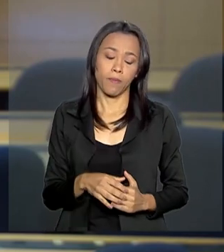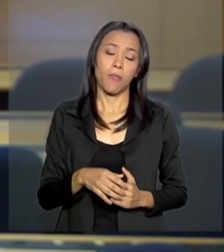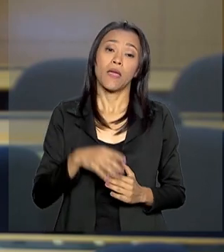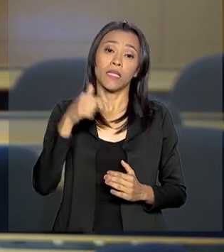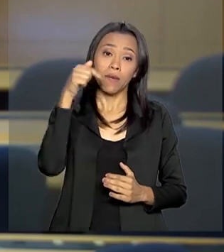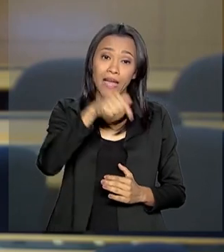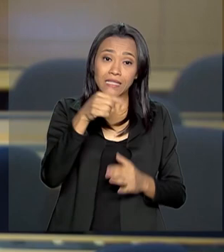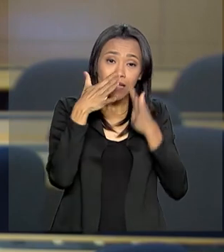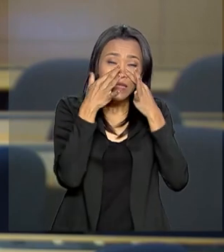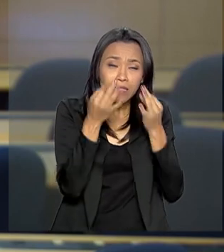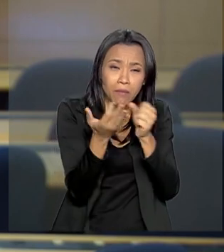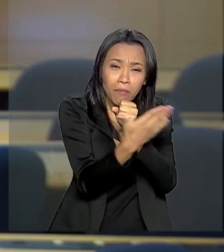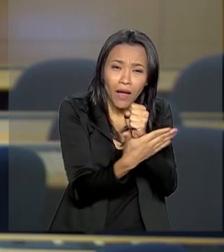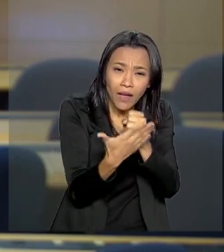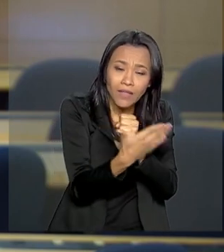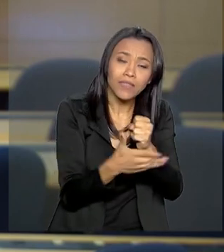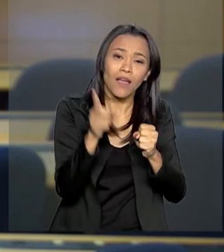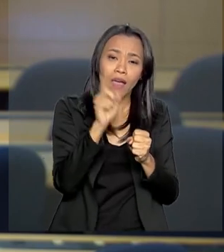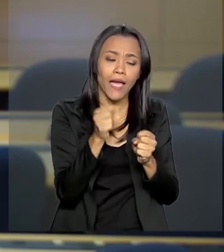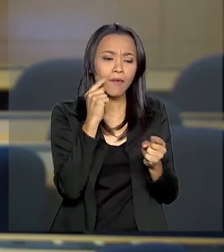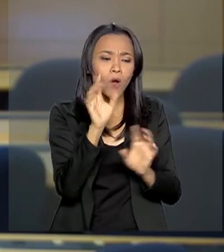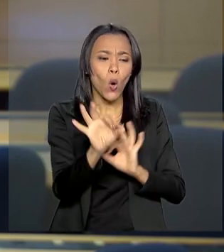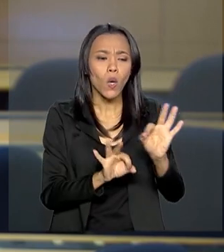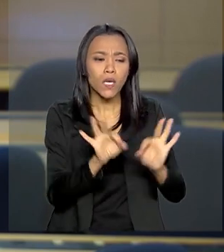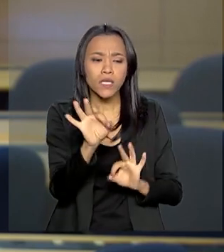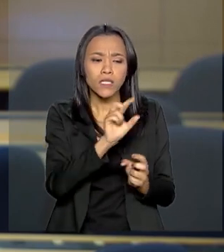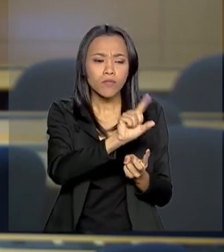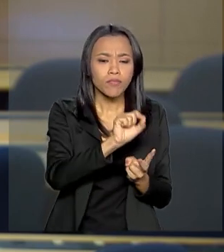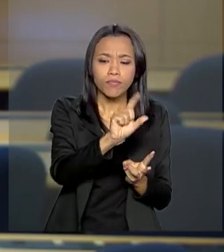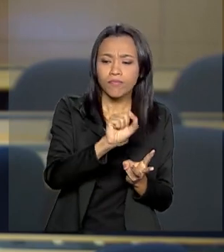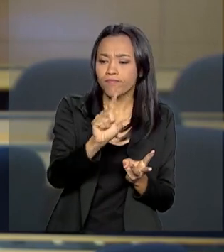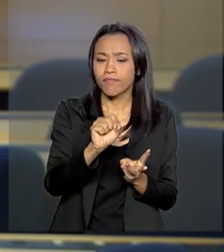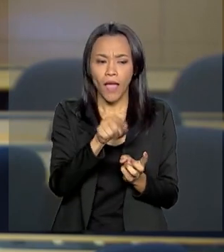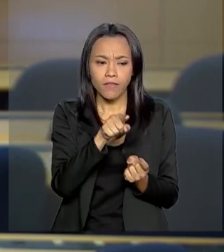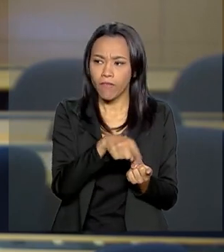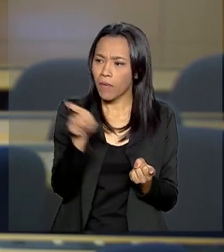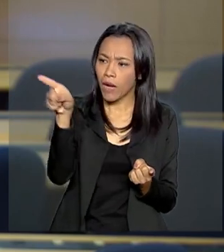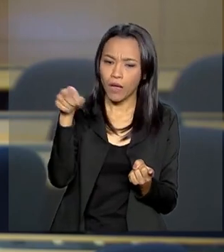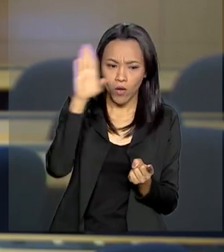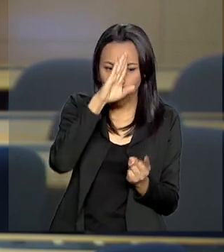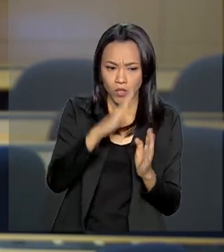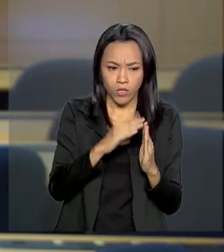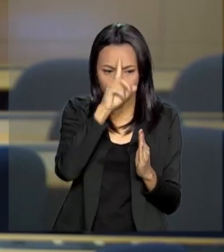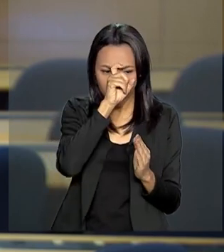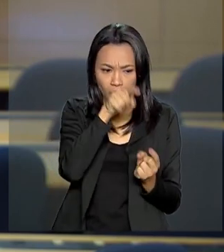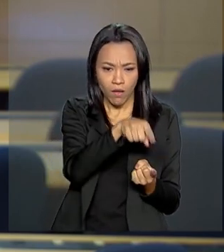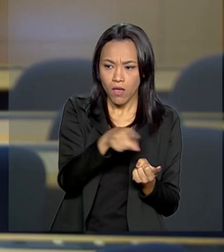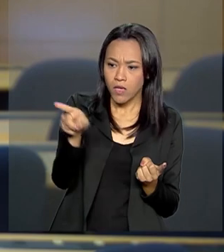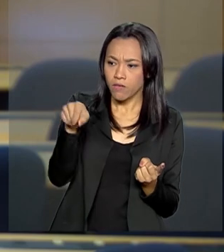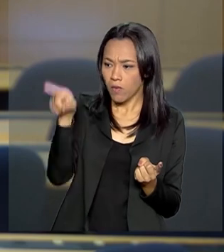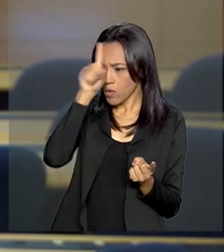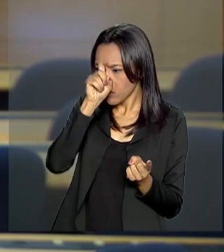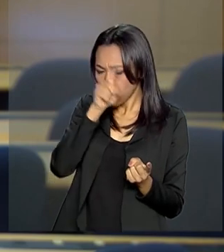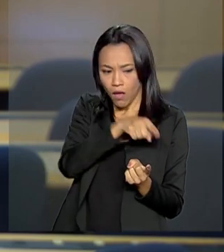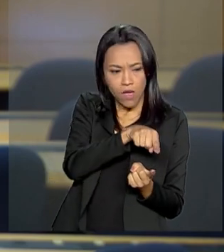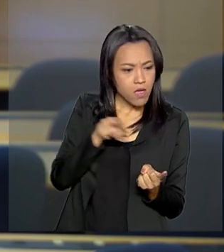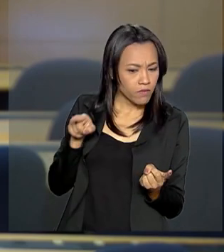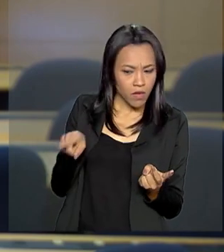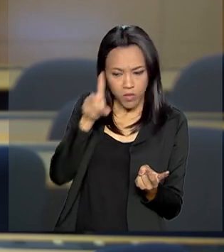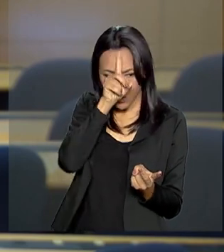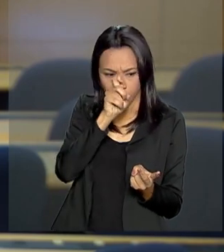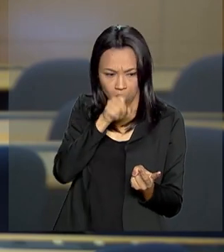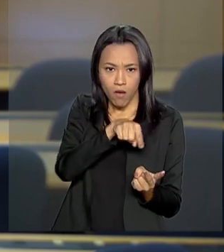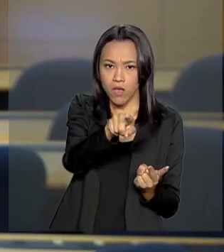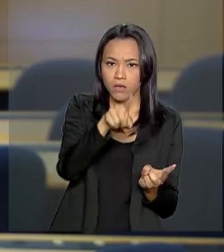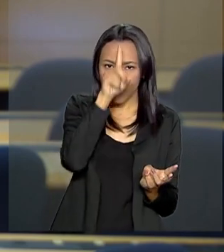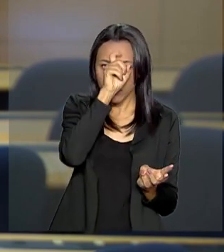um filtro que organiza o fluxo dos serviços nas redes de saúde, desde os mais básicos